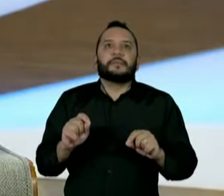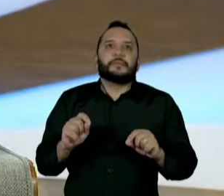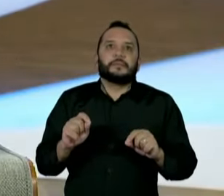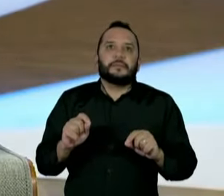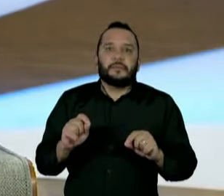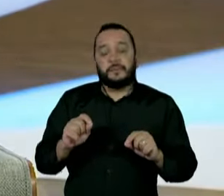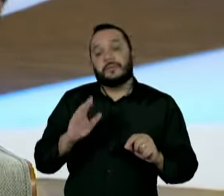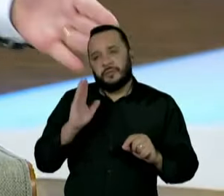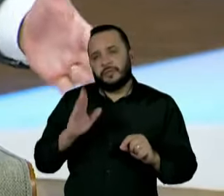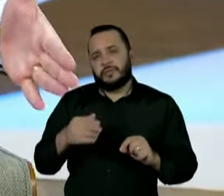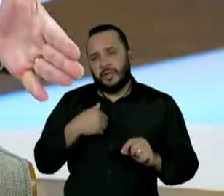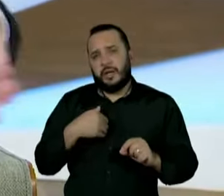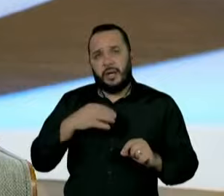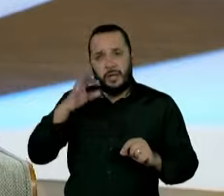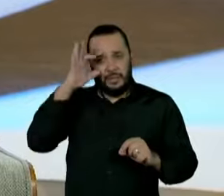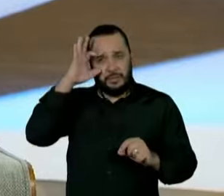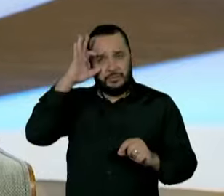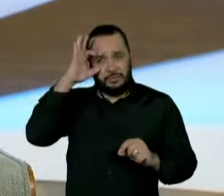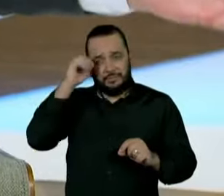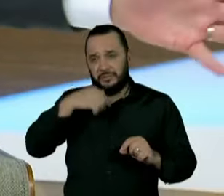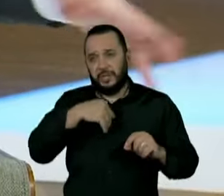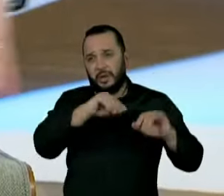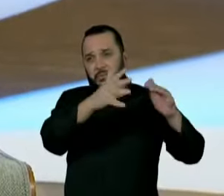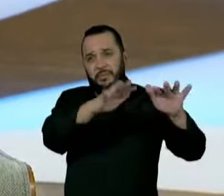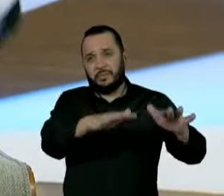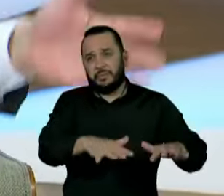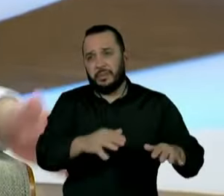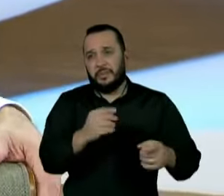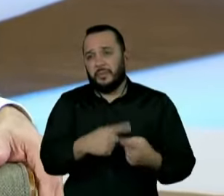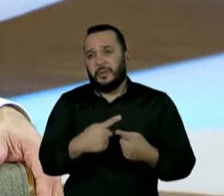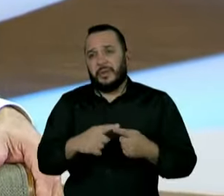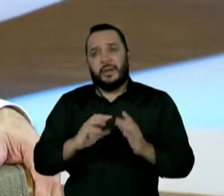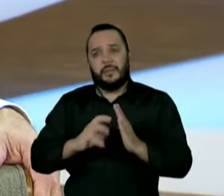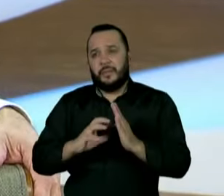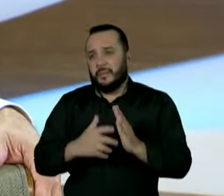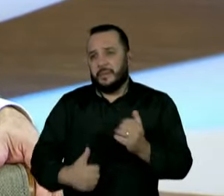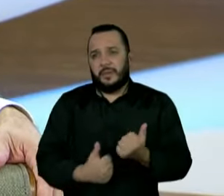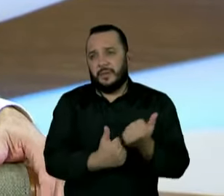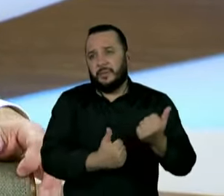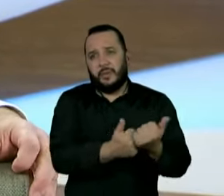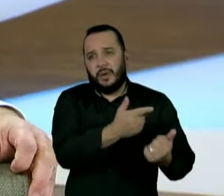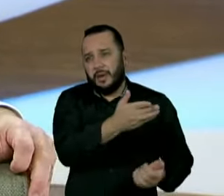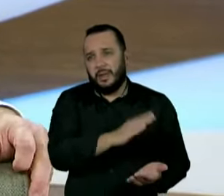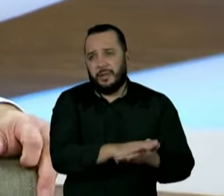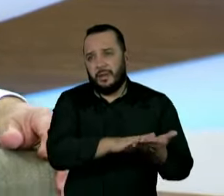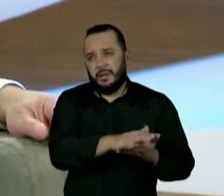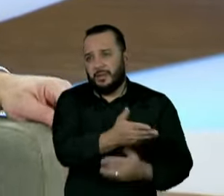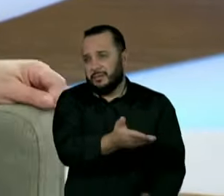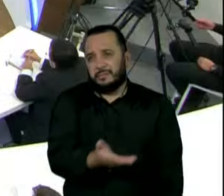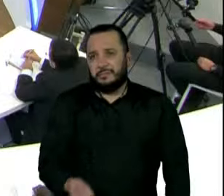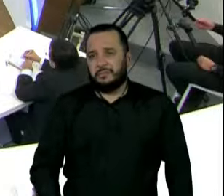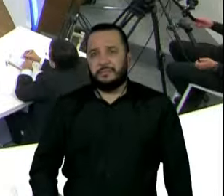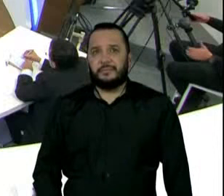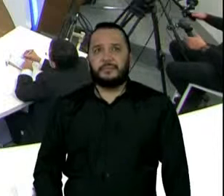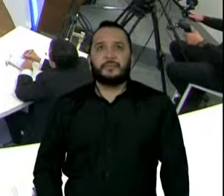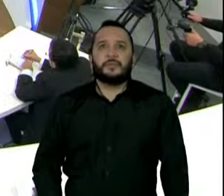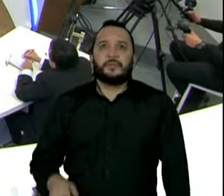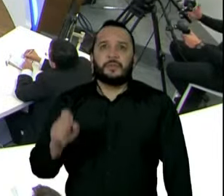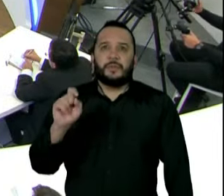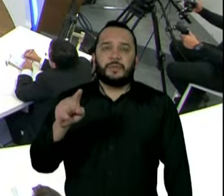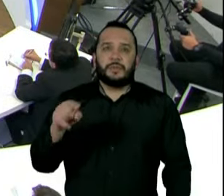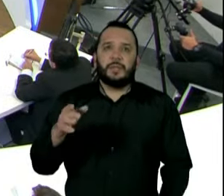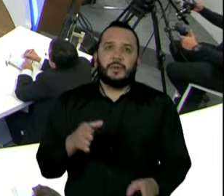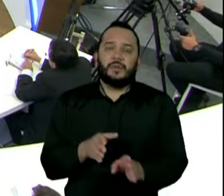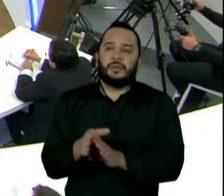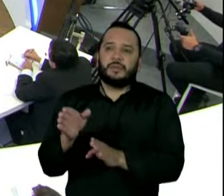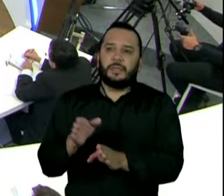processo de ingovernabilidade absoluta por falta de apoio do próprio partido e todo mundo em volta dela. Governador, se o senhor pudesse dar um conselho ao ex